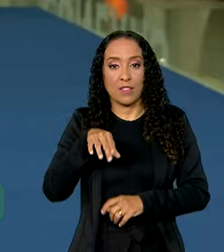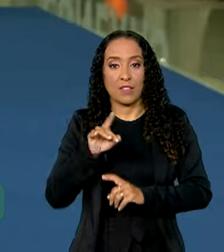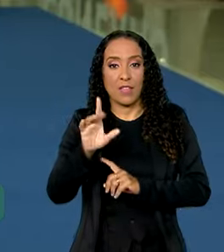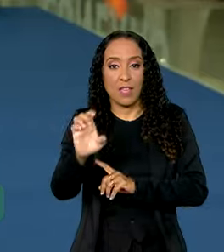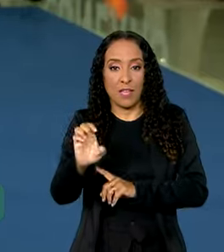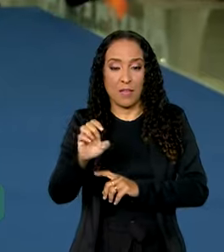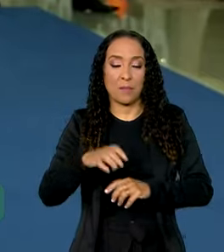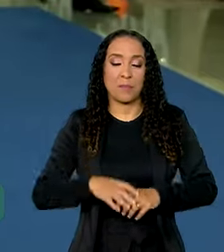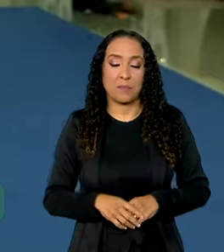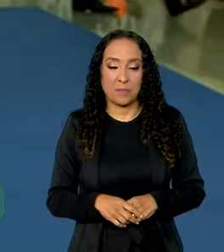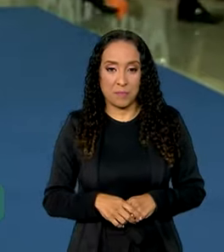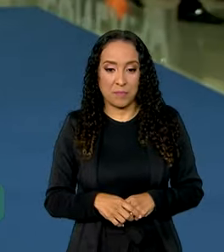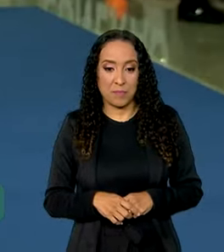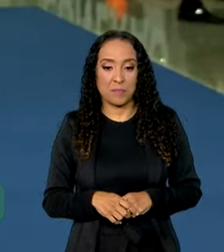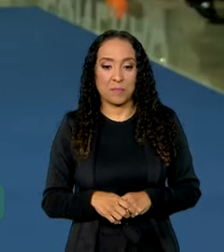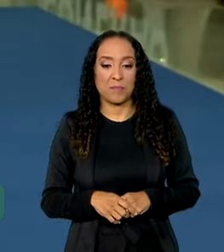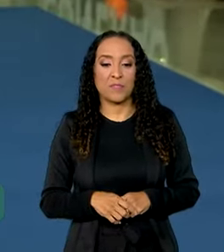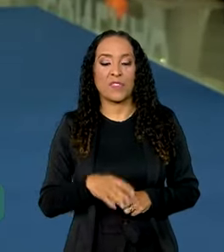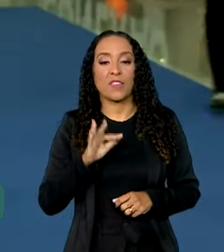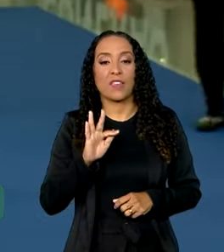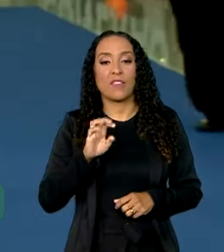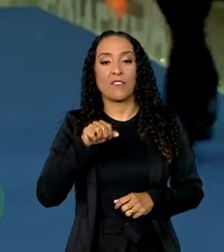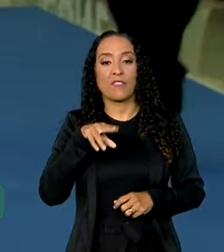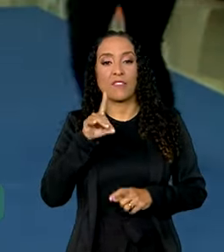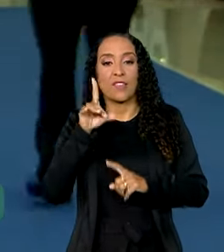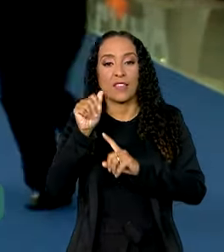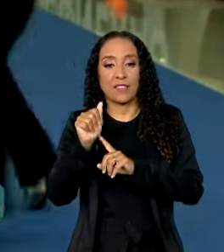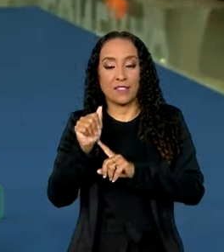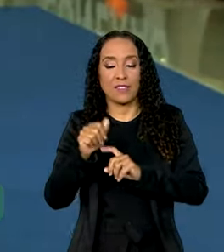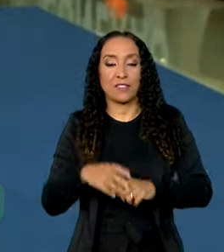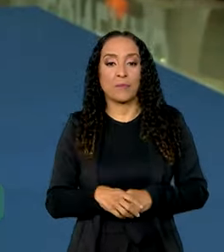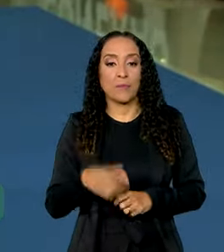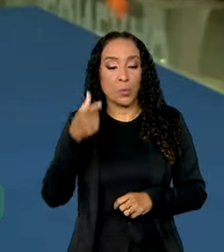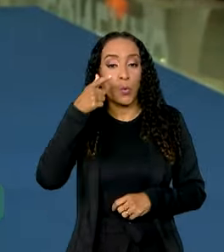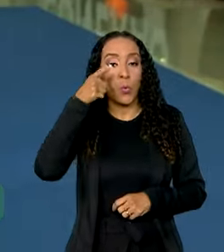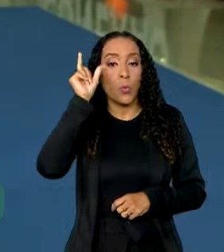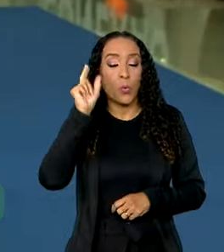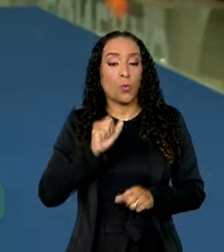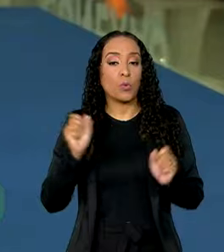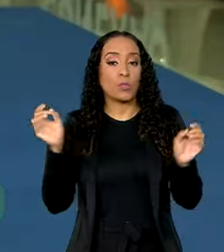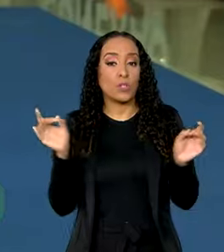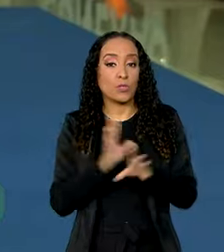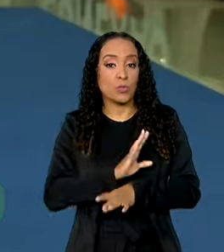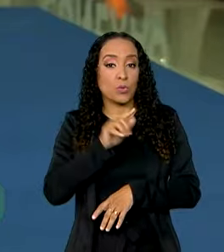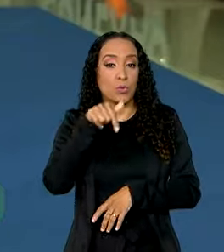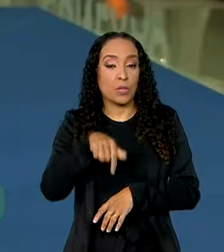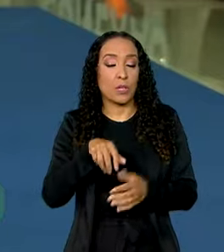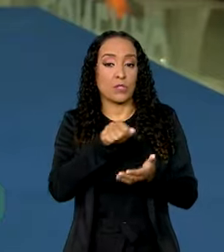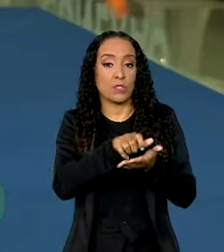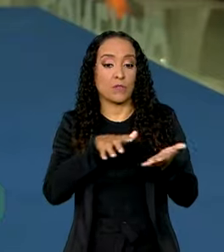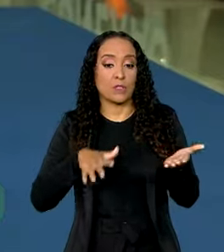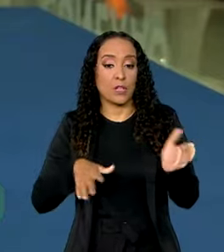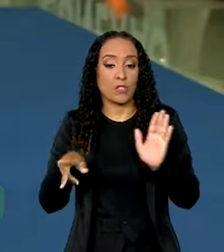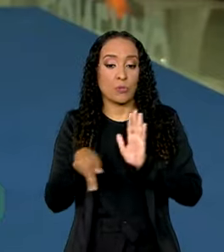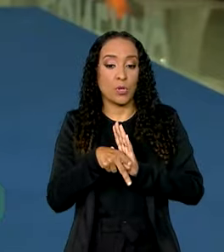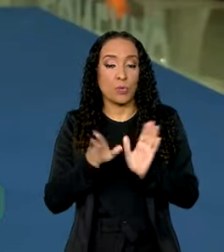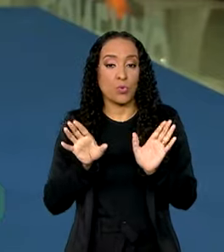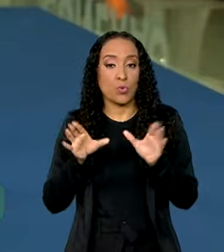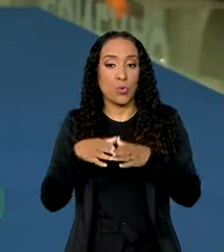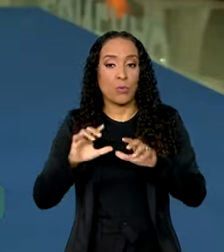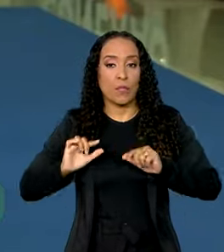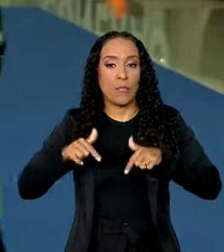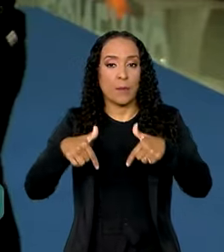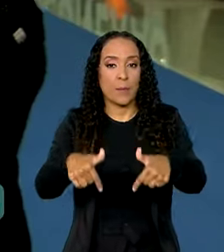Nacional de Desenvolvimento da Educação, Fernanda Paco Baiba. Ontem foram encerradas aqui as atividades do Grupo de